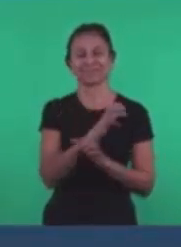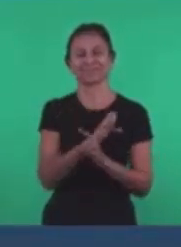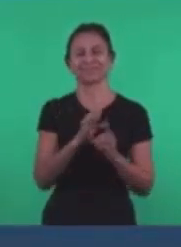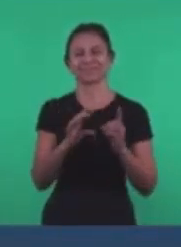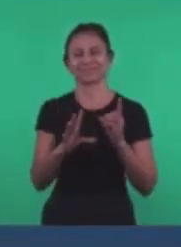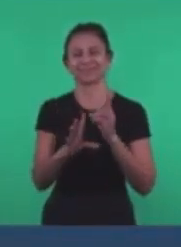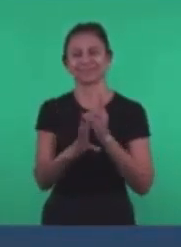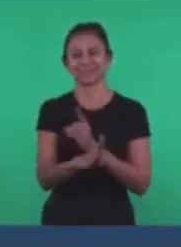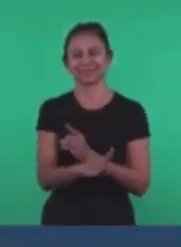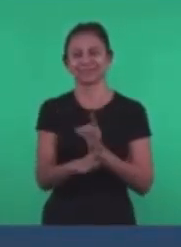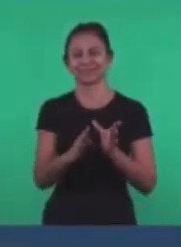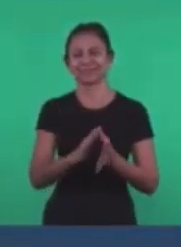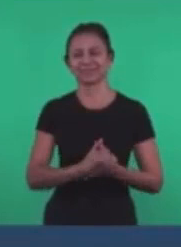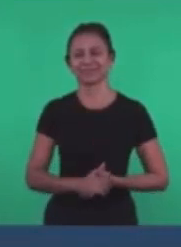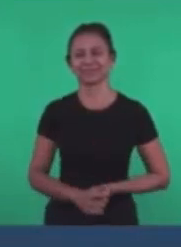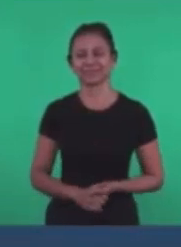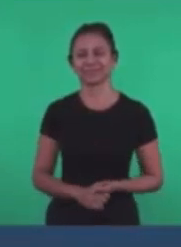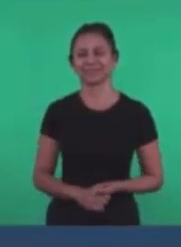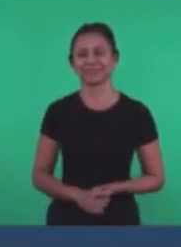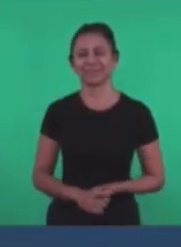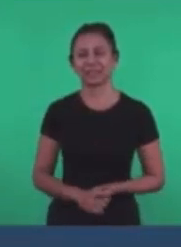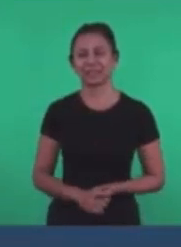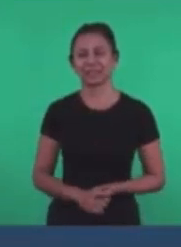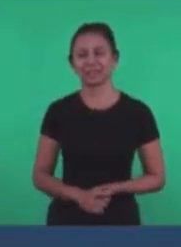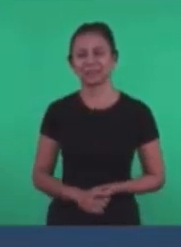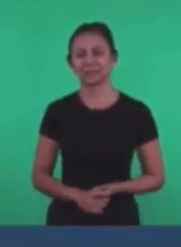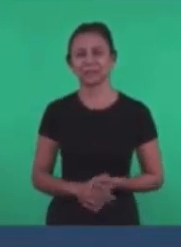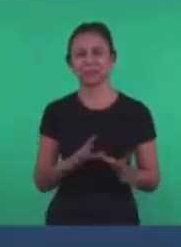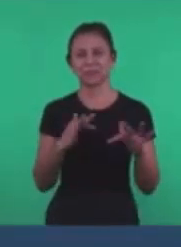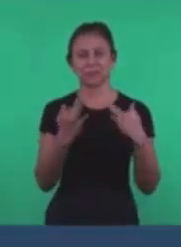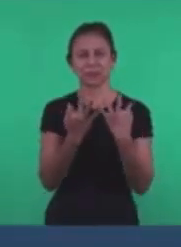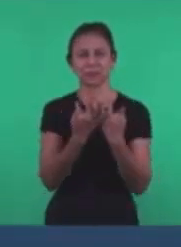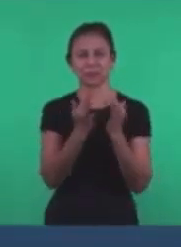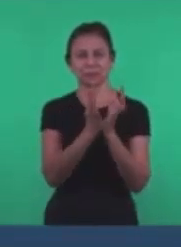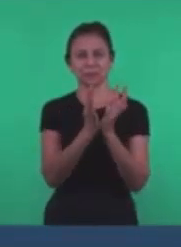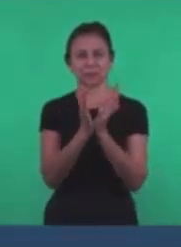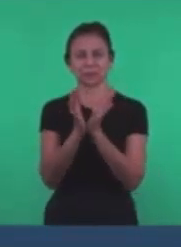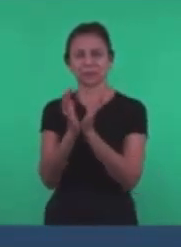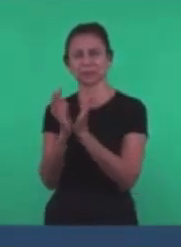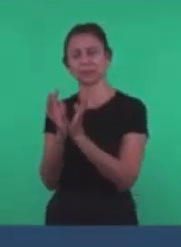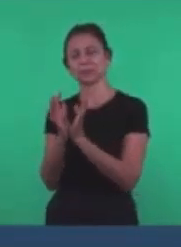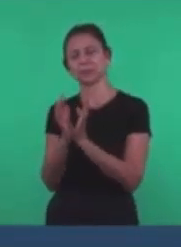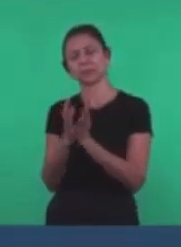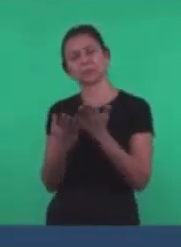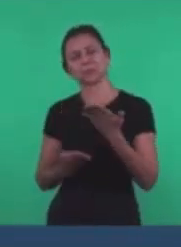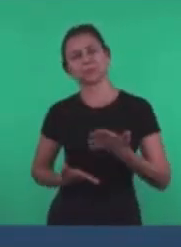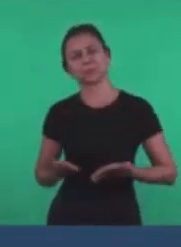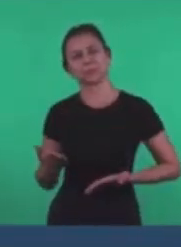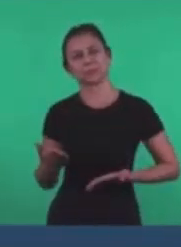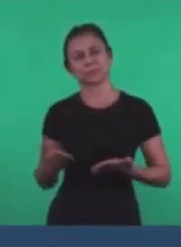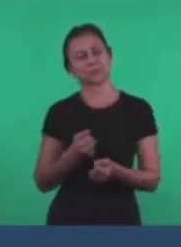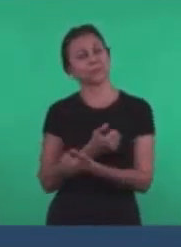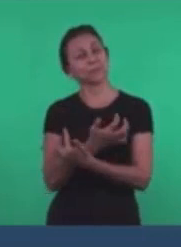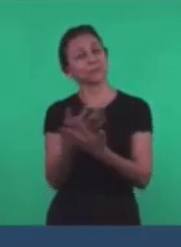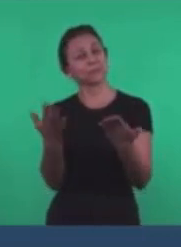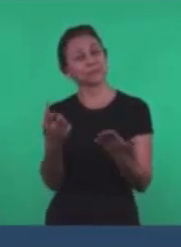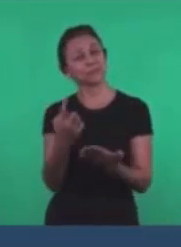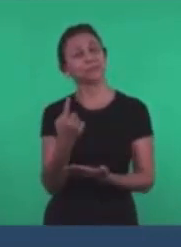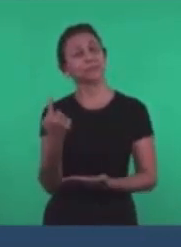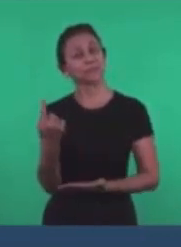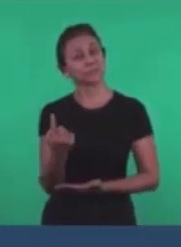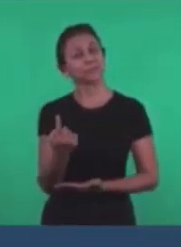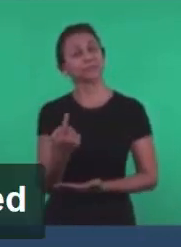bíblica Dominical Ali A família ali Um grupo De irmãos E nós saudamos A esses irmãos